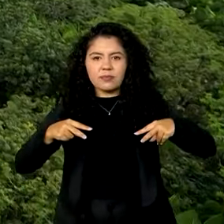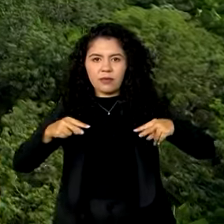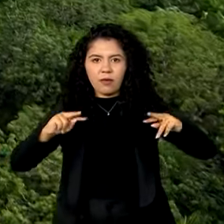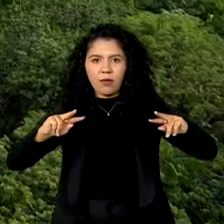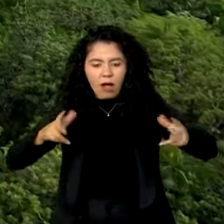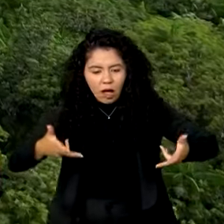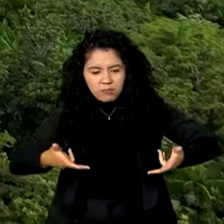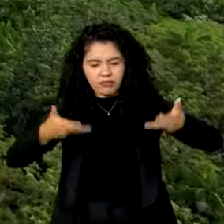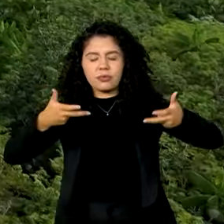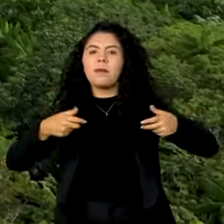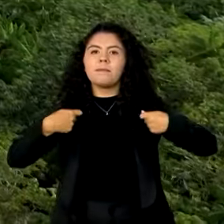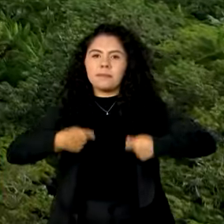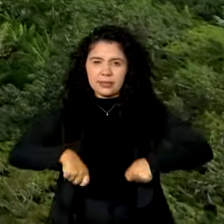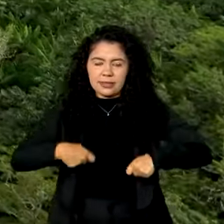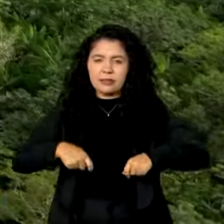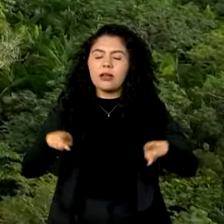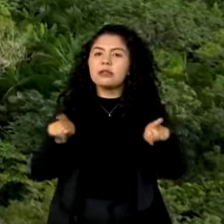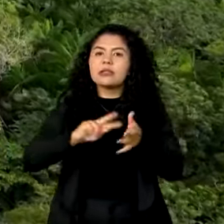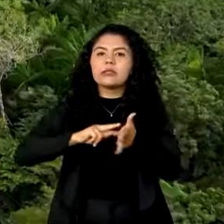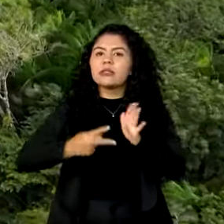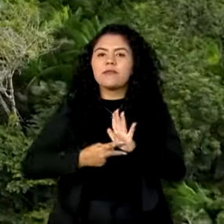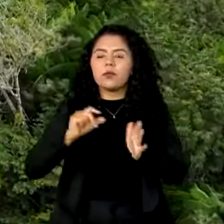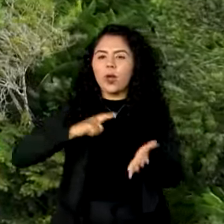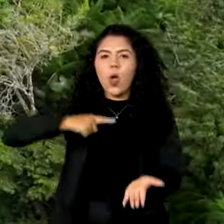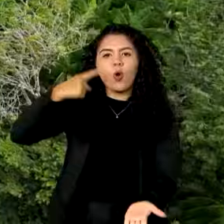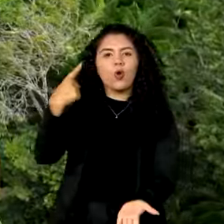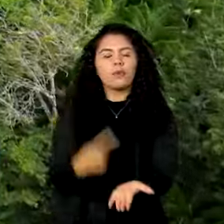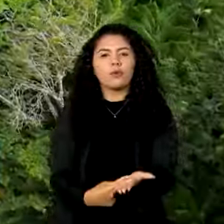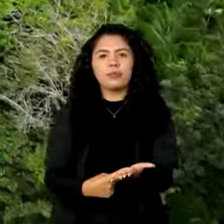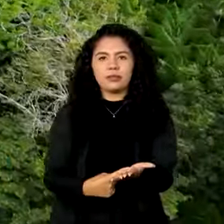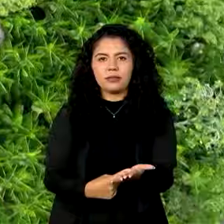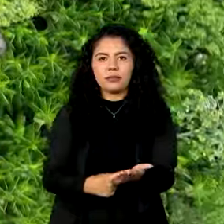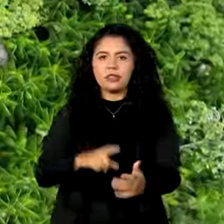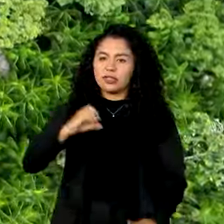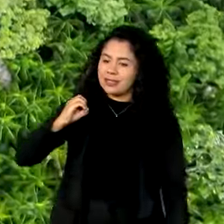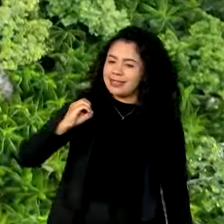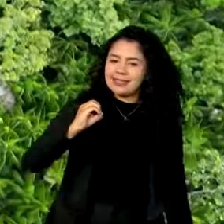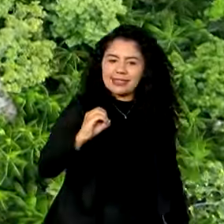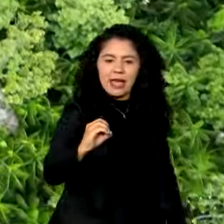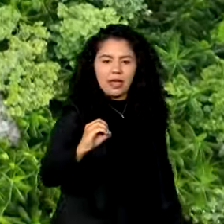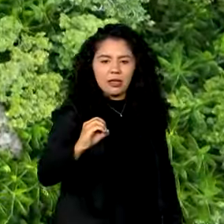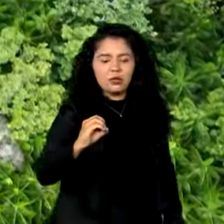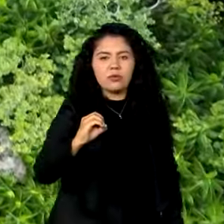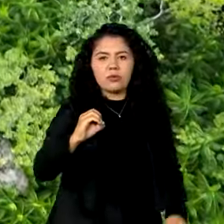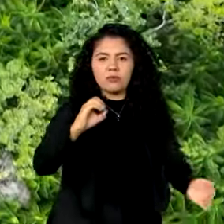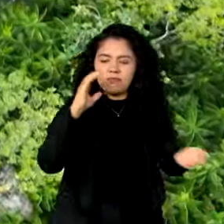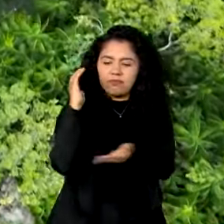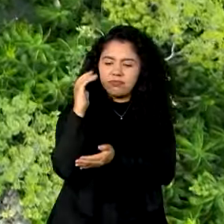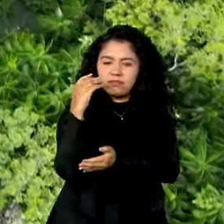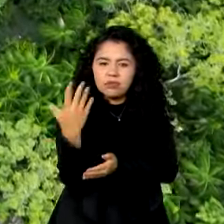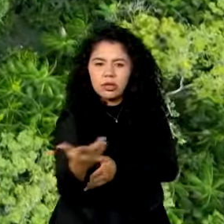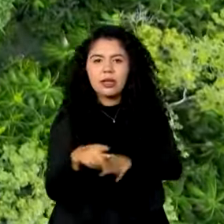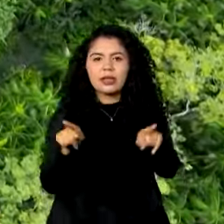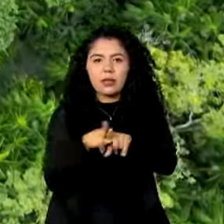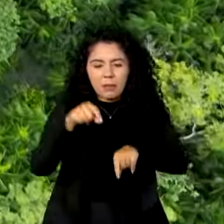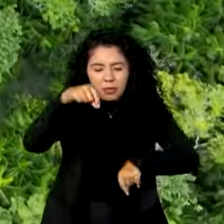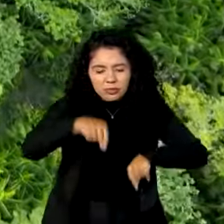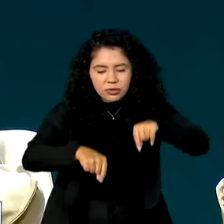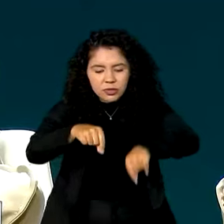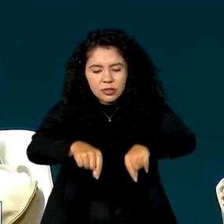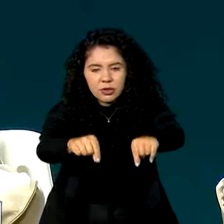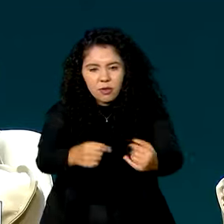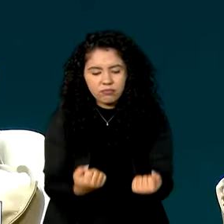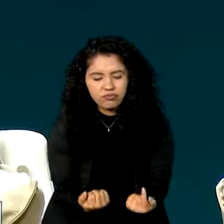compromisso de desmatamento zero e de recuperação da